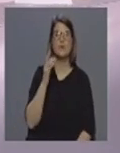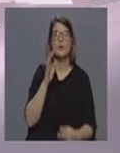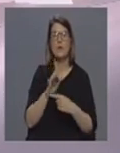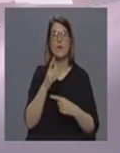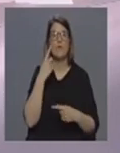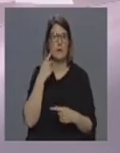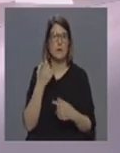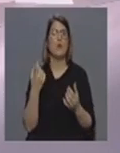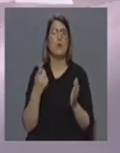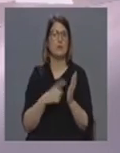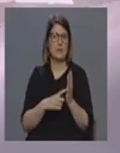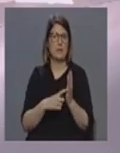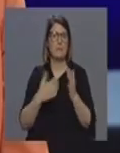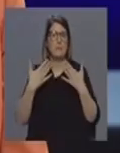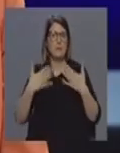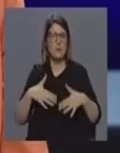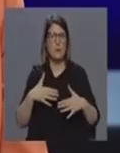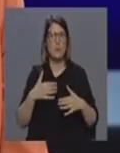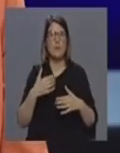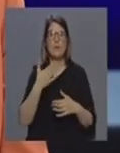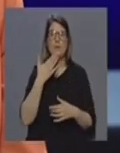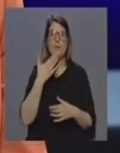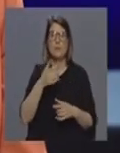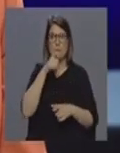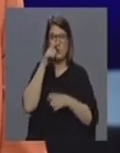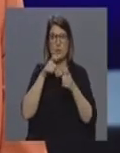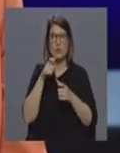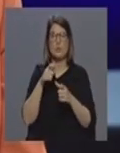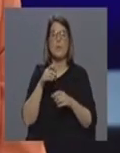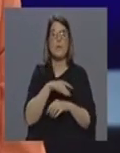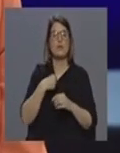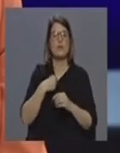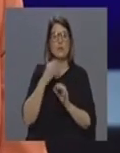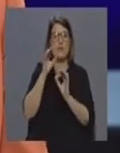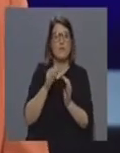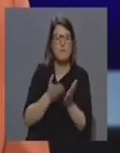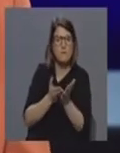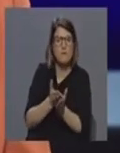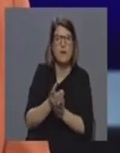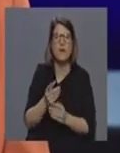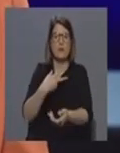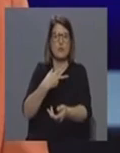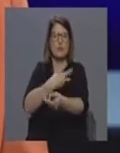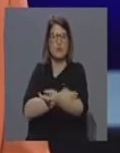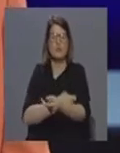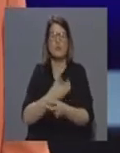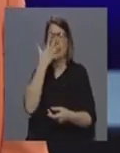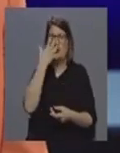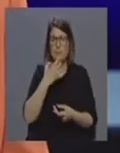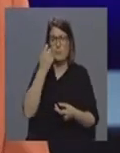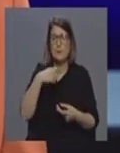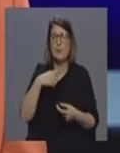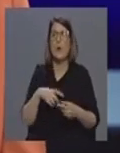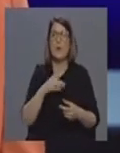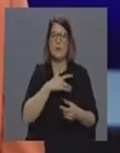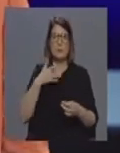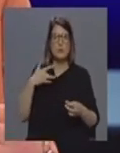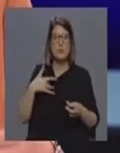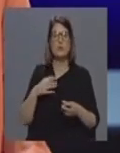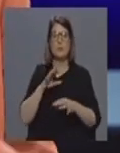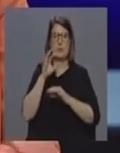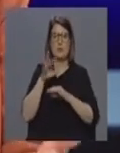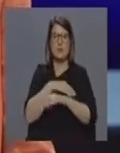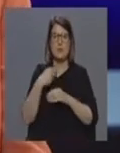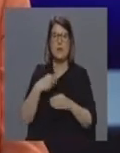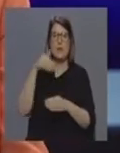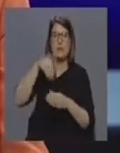necessário e muito útil que nós vamos pedir aos intensivistas aos anestesiologistas aos hospitalistas de medicina interna e aos pneumologistas que estão reformados